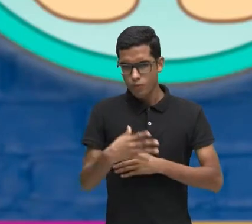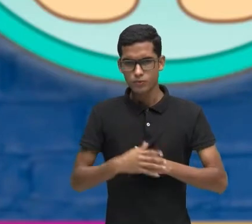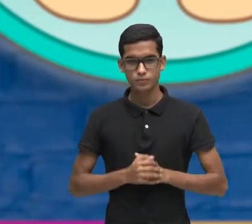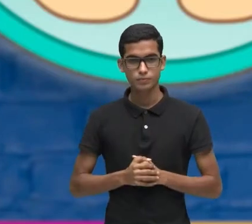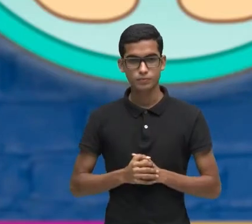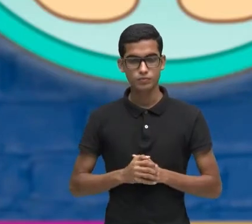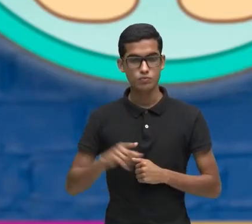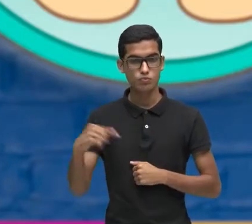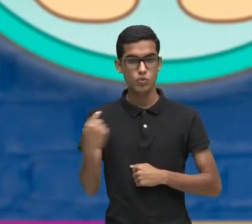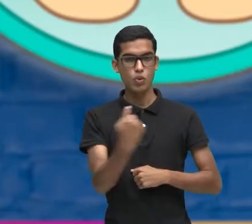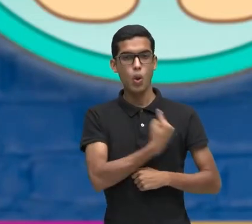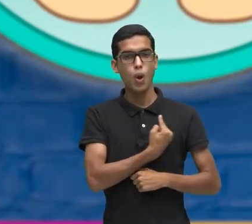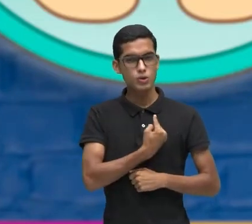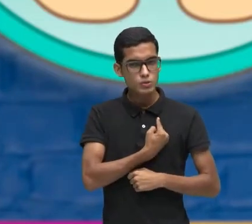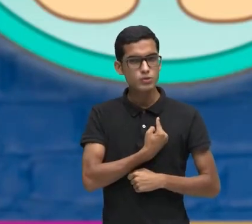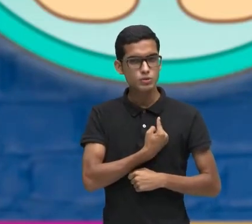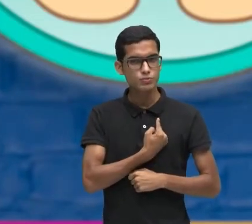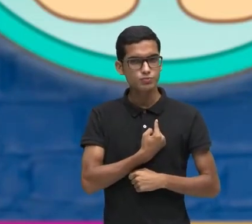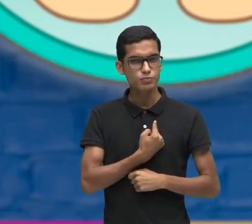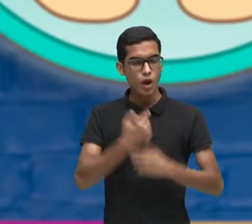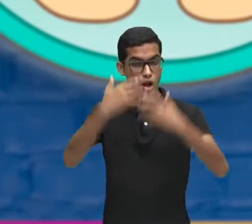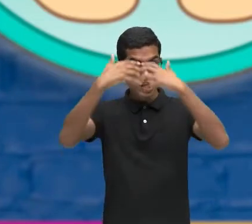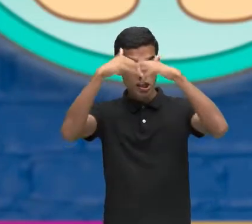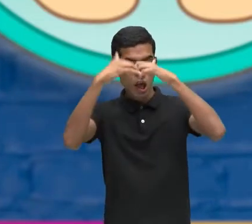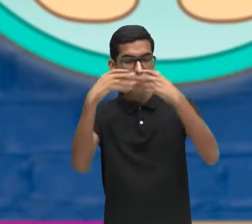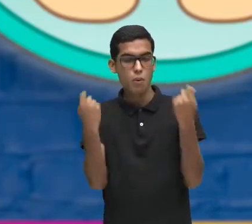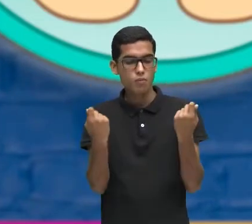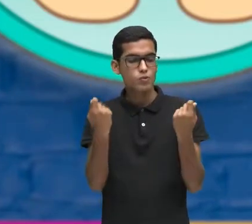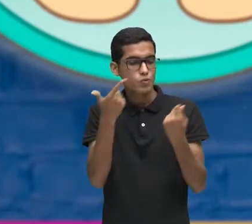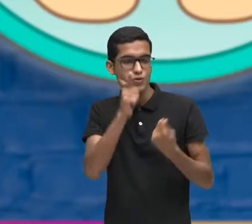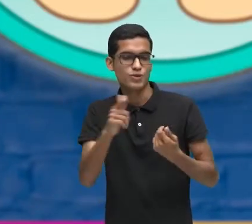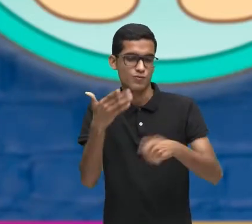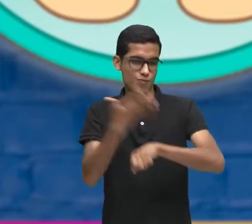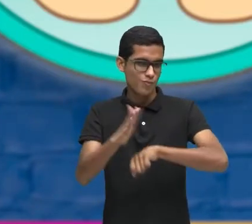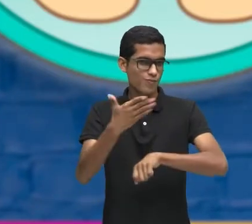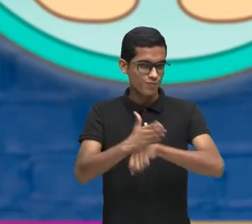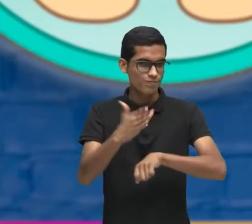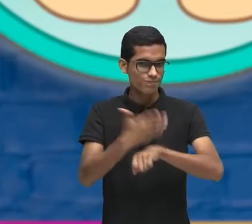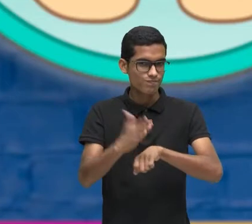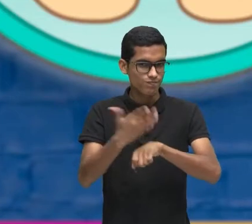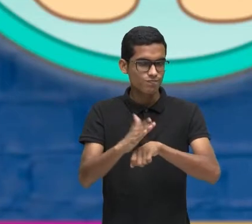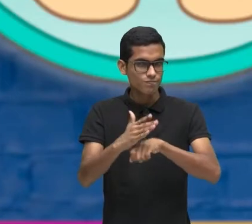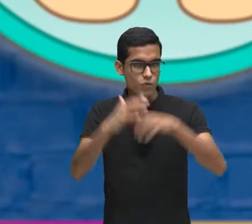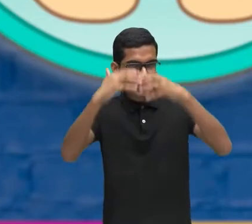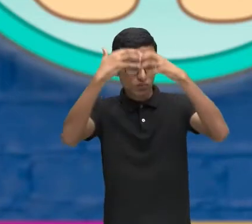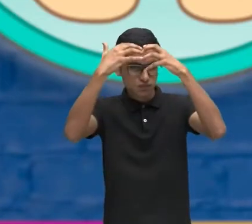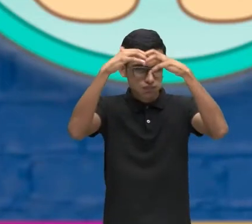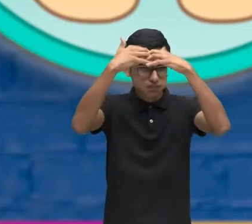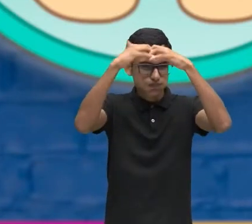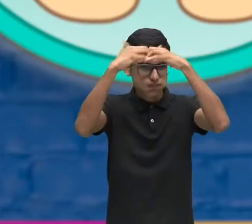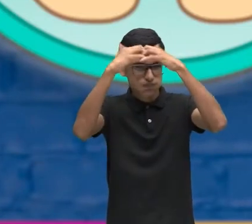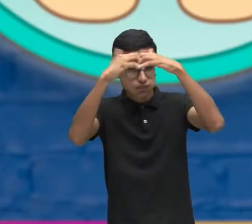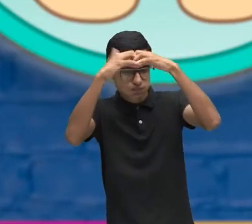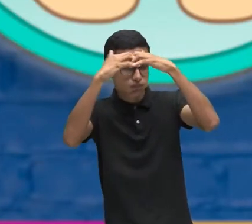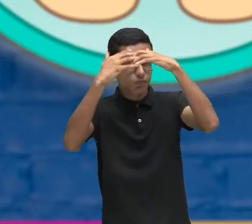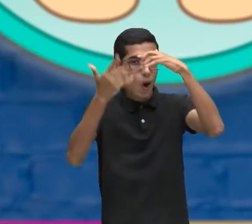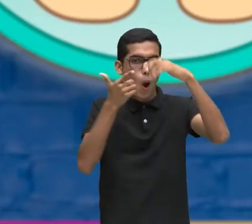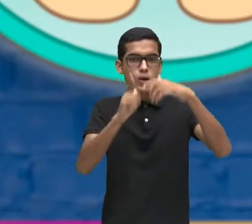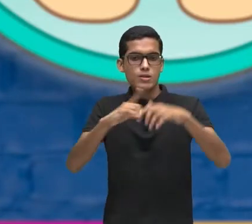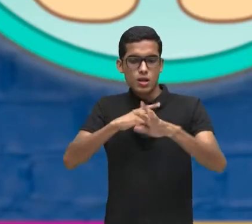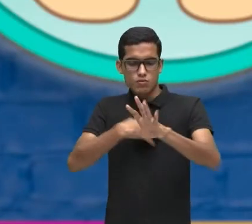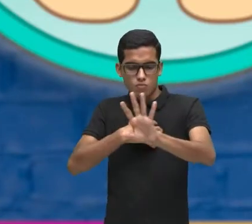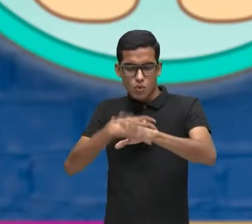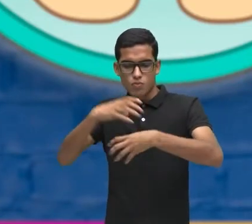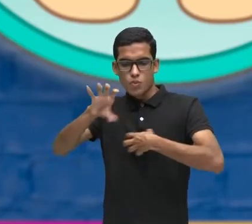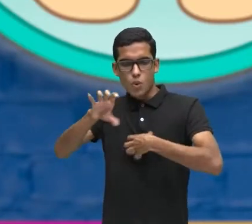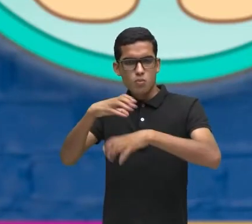Exercitar O nosso Cérebro Para que ele Possa Ser um cérebro Empático Para que a gente Possa